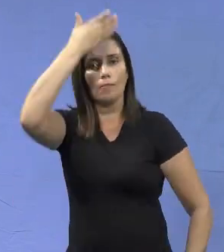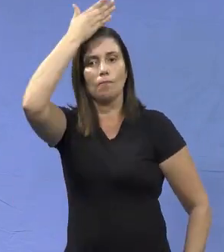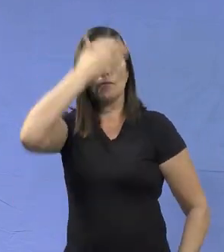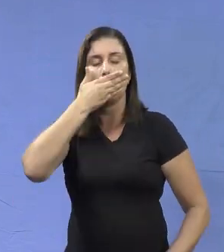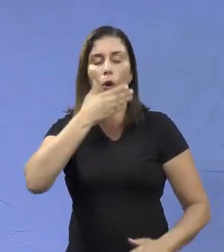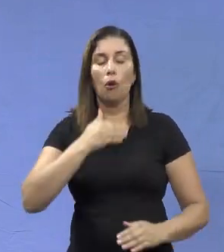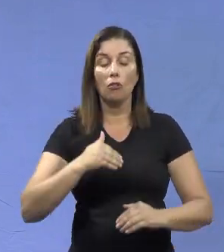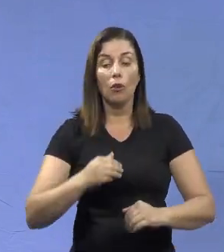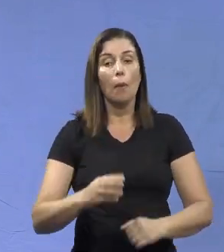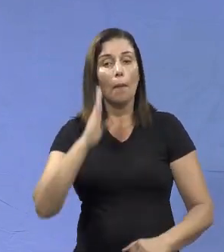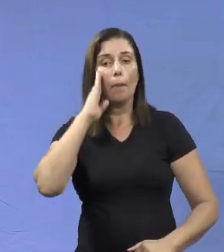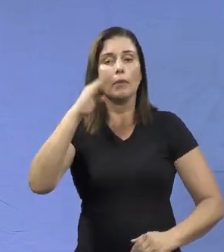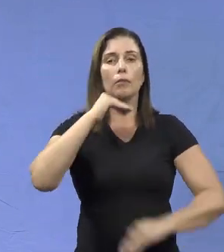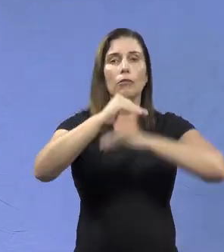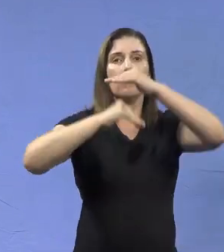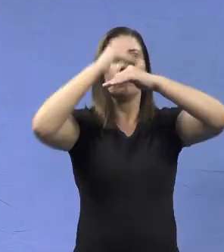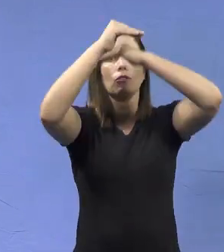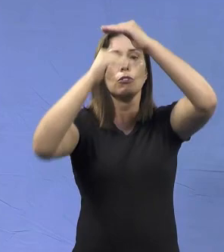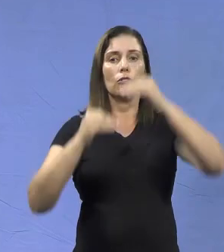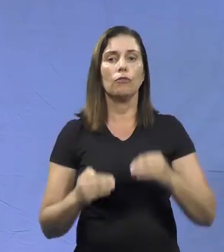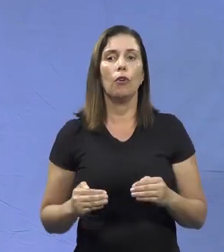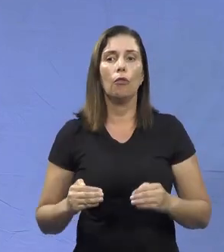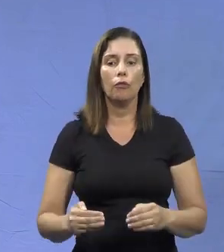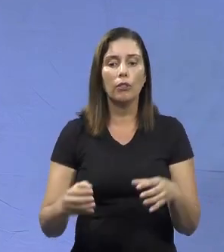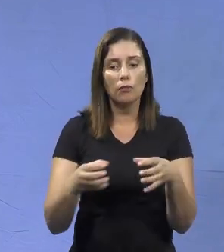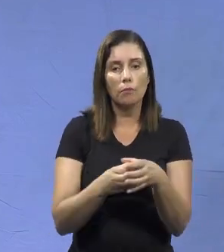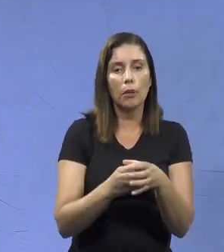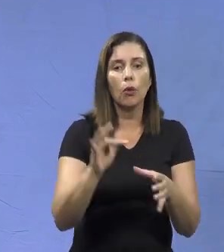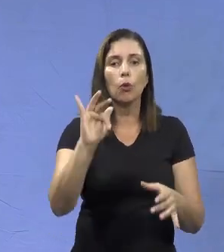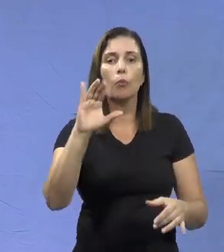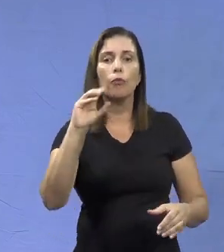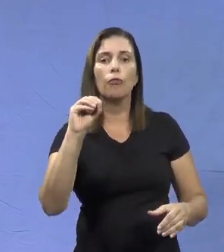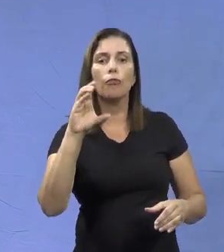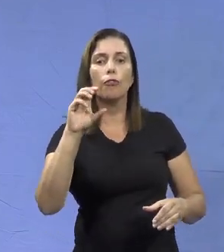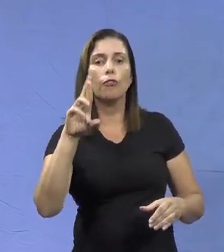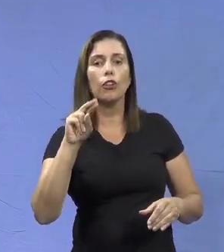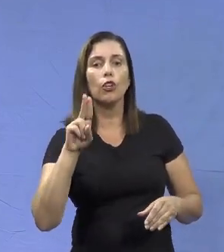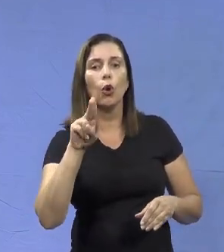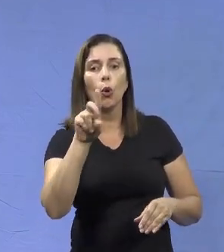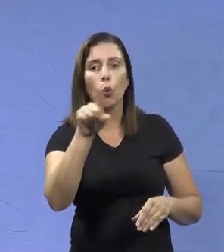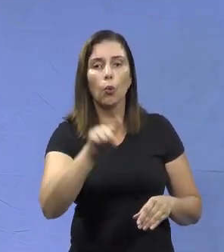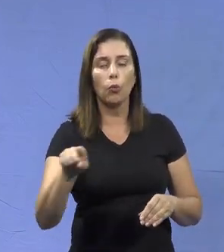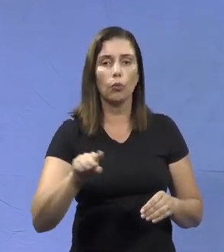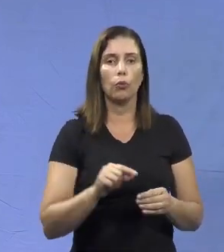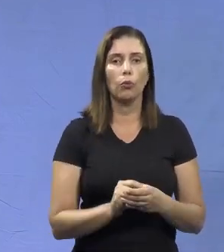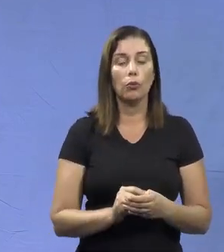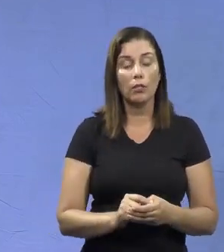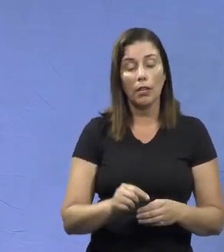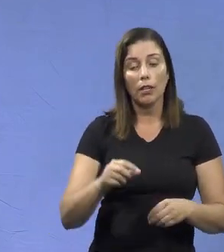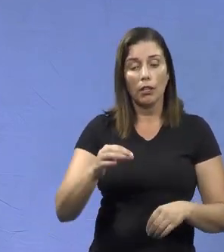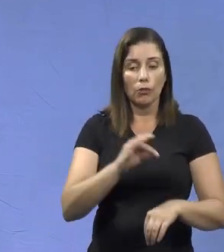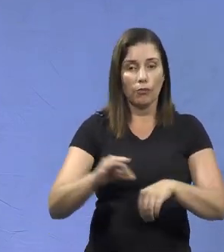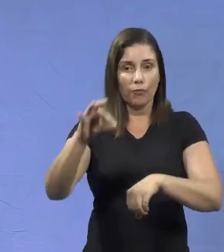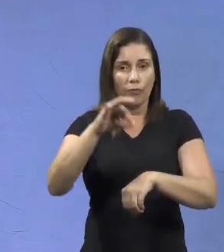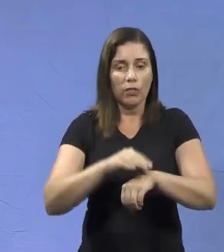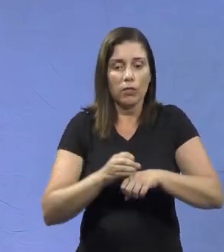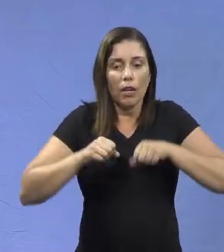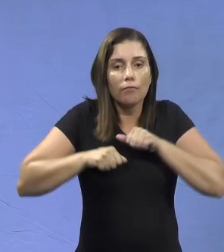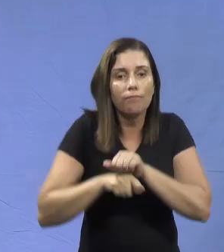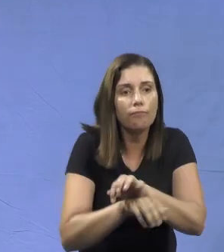pela Fiocruz no Brasil hoje, que algumas bactérias endossimbiontes de vetores, de insetos, de mosquitos,